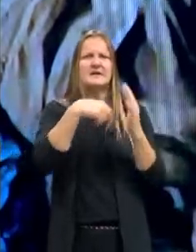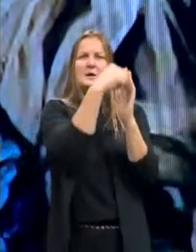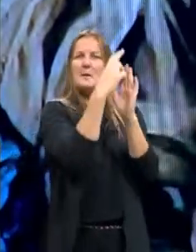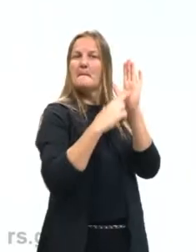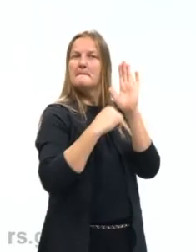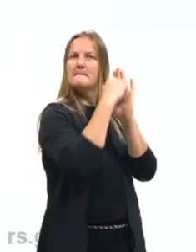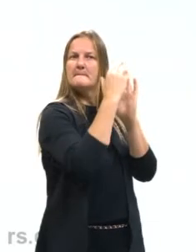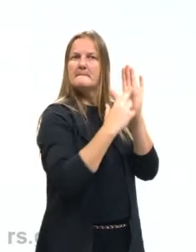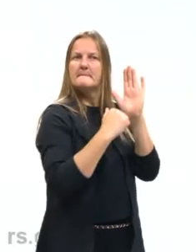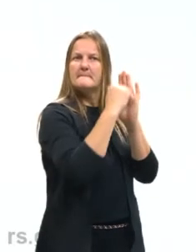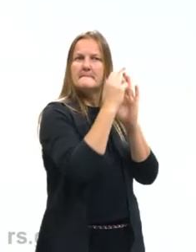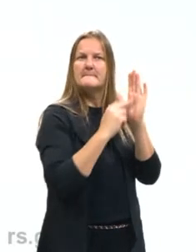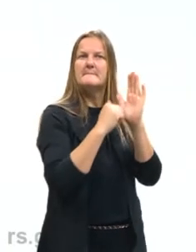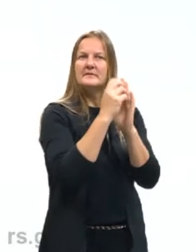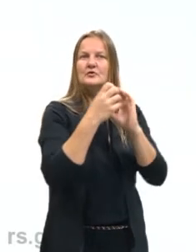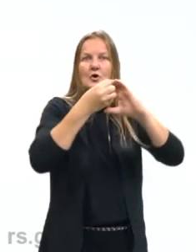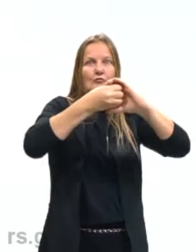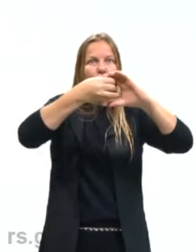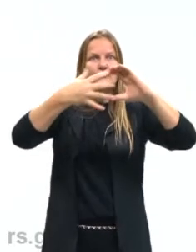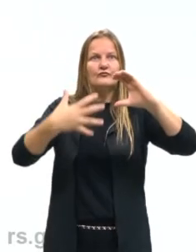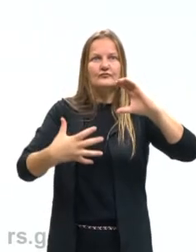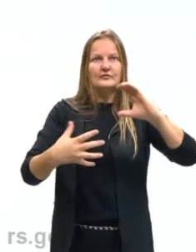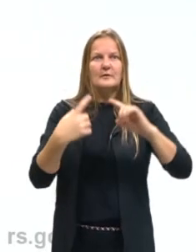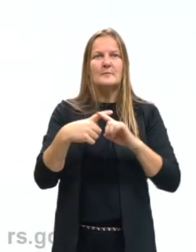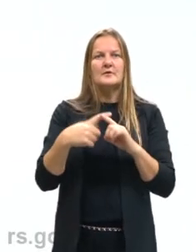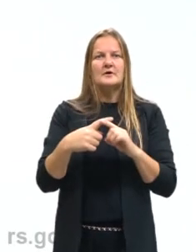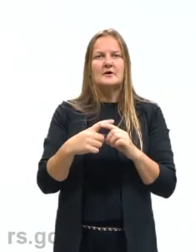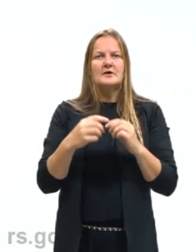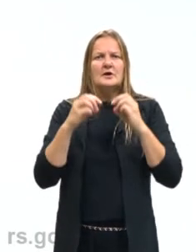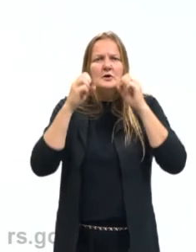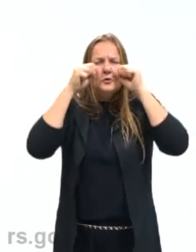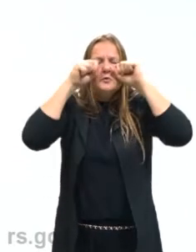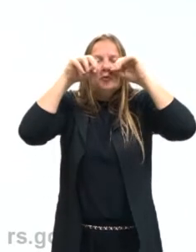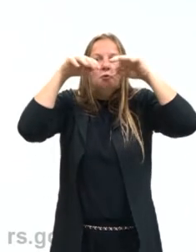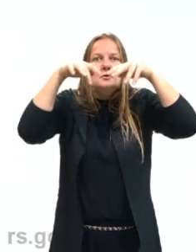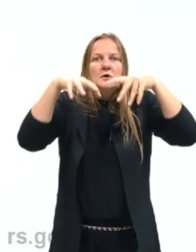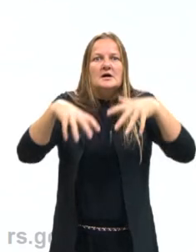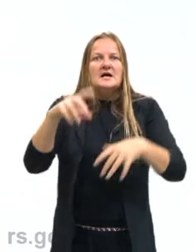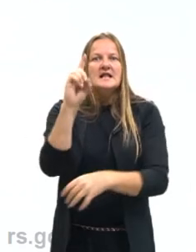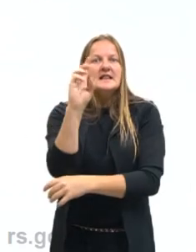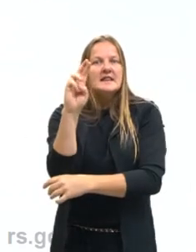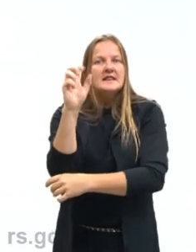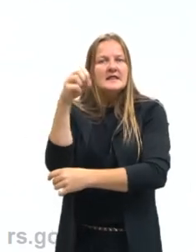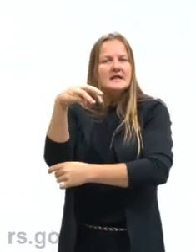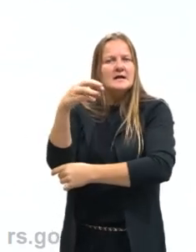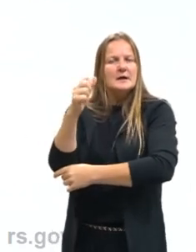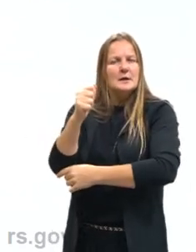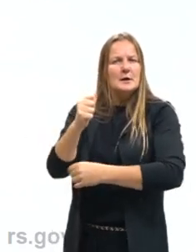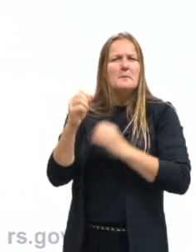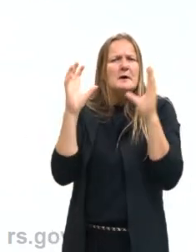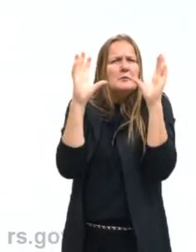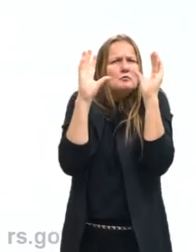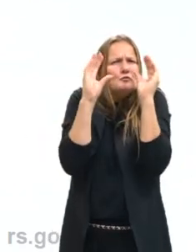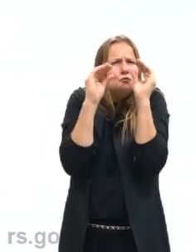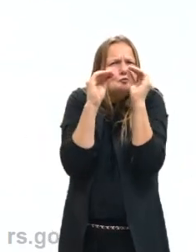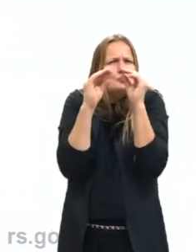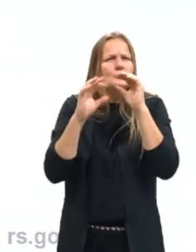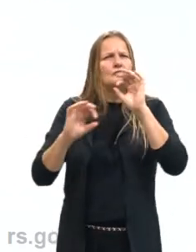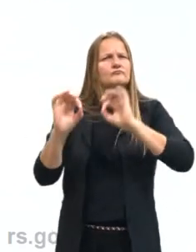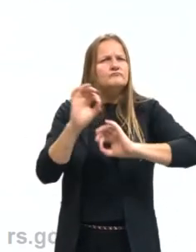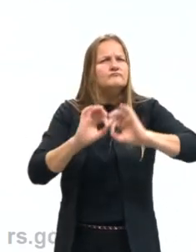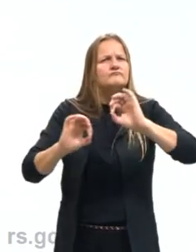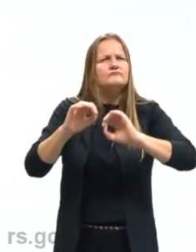toda caracterizada por essa dramaticidade de tonalidades mais escuras que vão